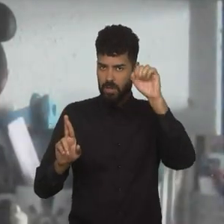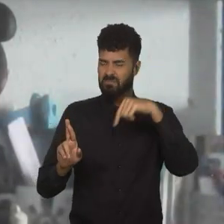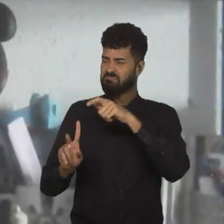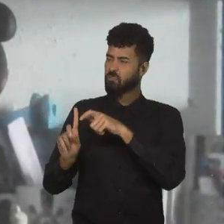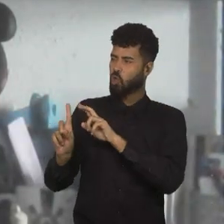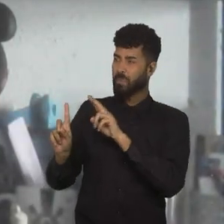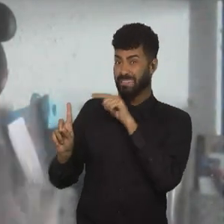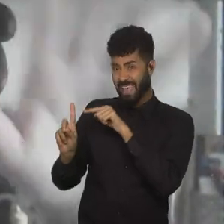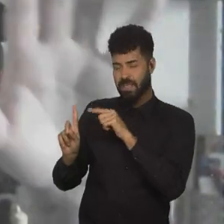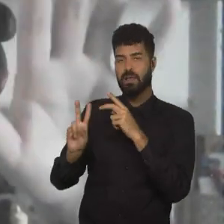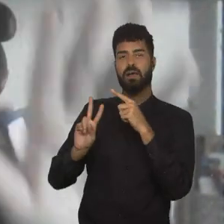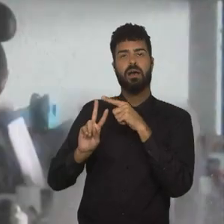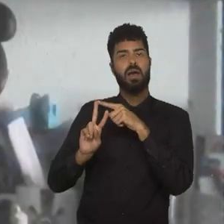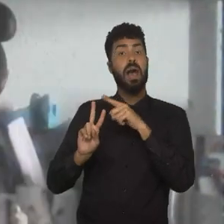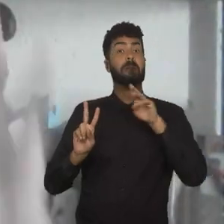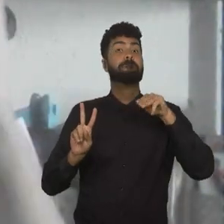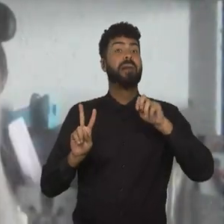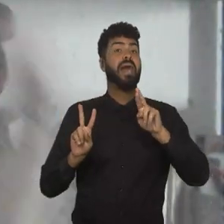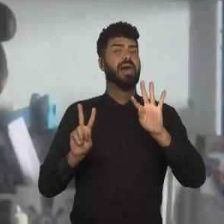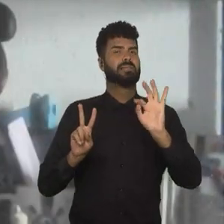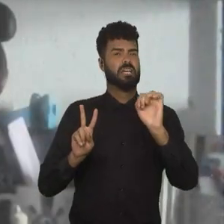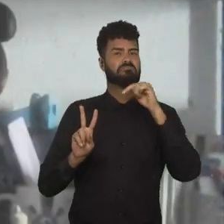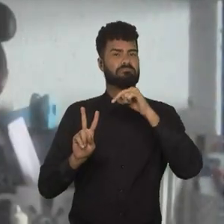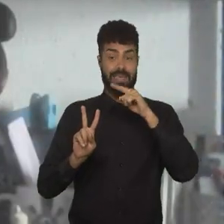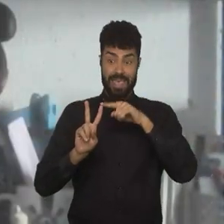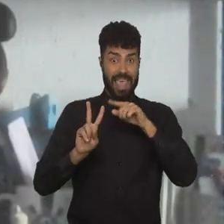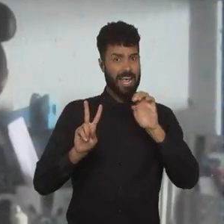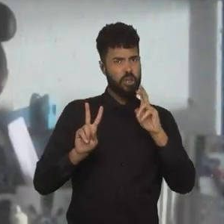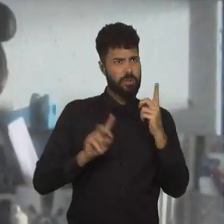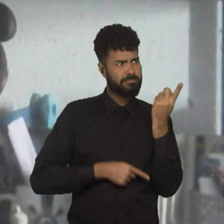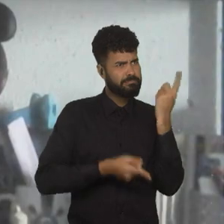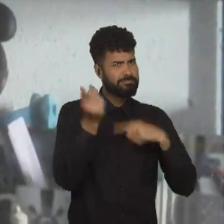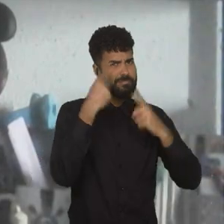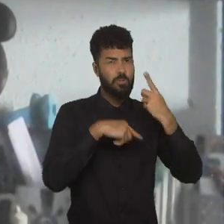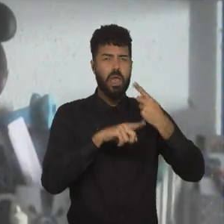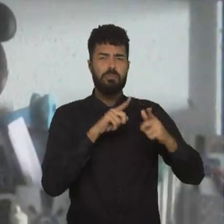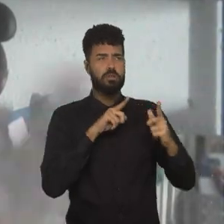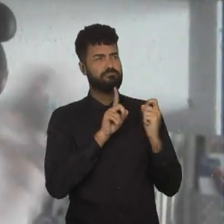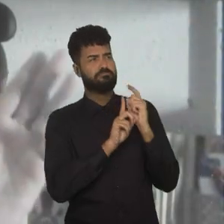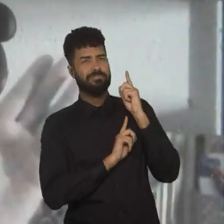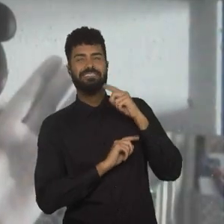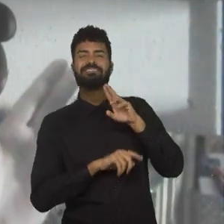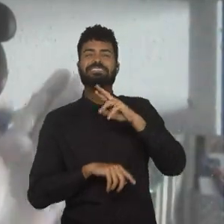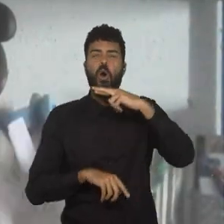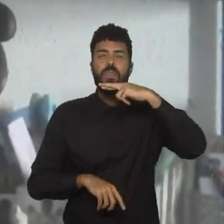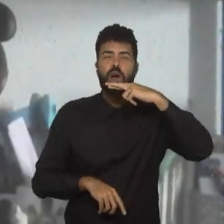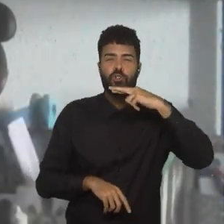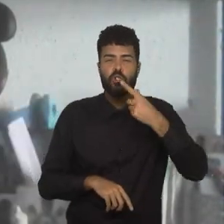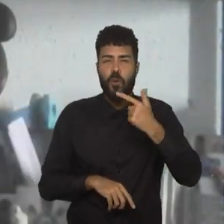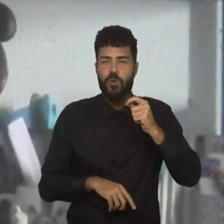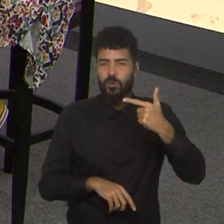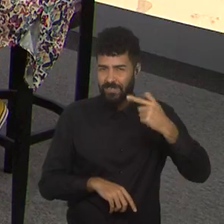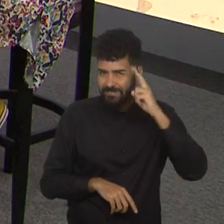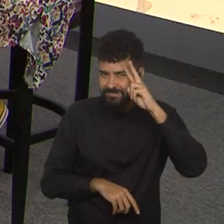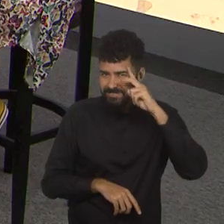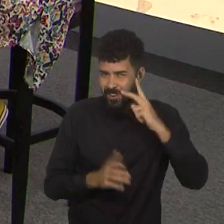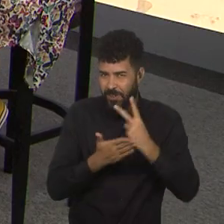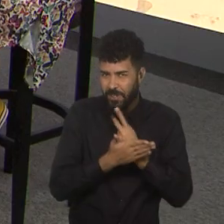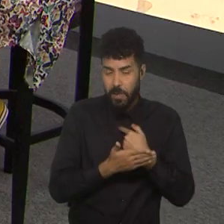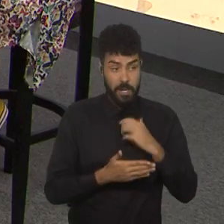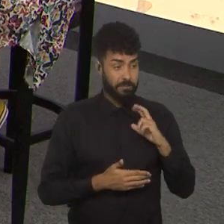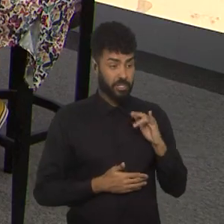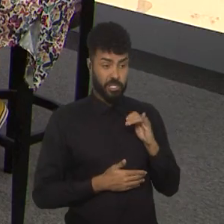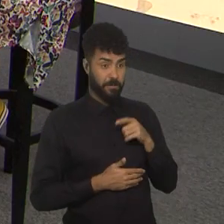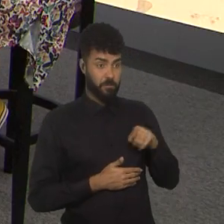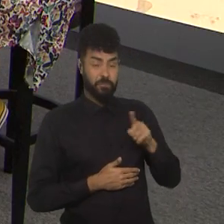o nome dela, e o nome da marca, que vai ser o destaque. A Keralin, ela volta por cima, o Ronaldo de 2002. A Cristiane não foi,